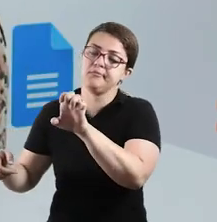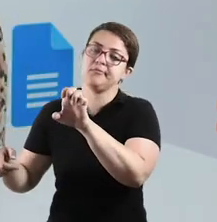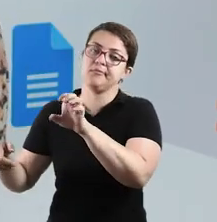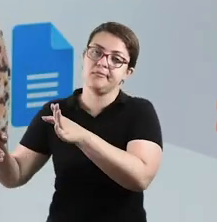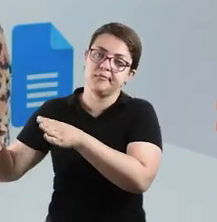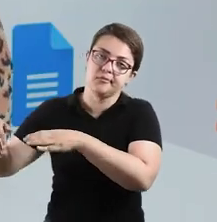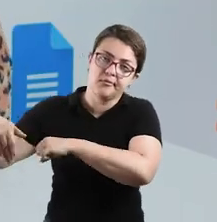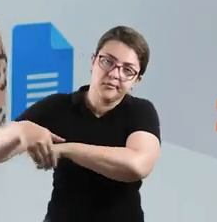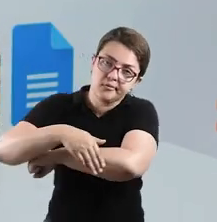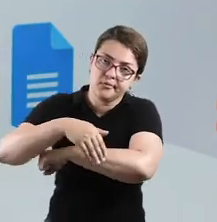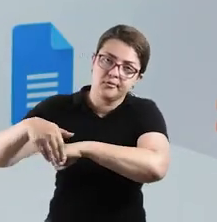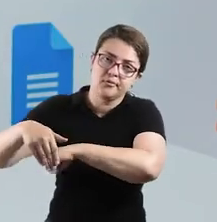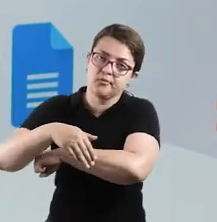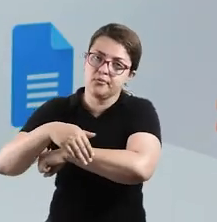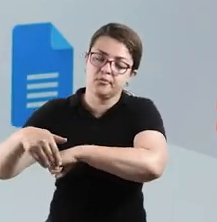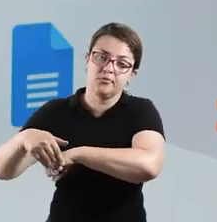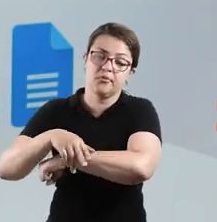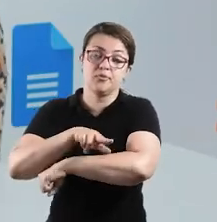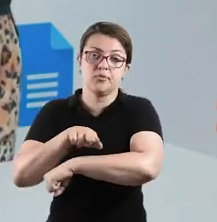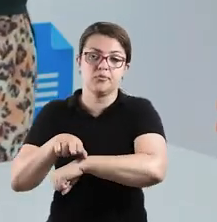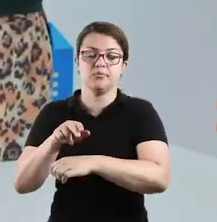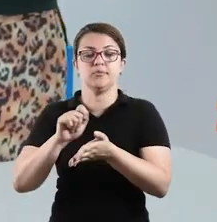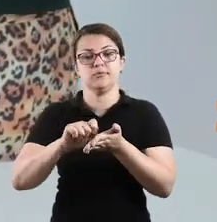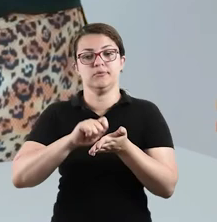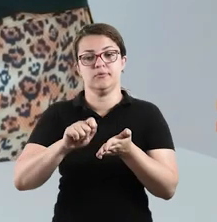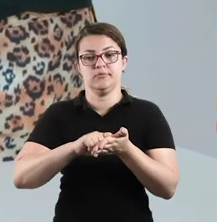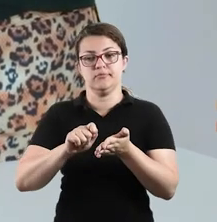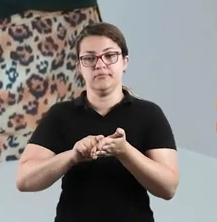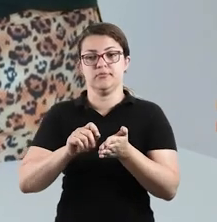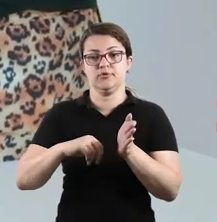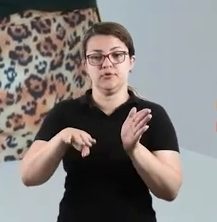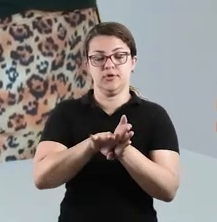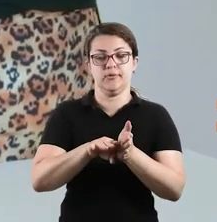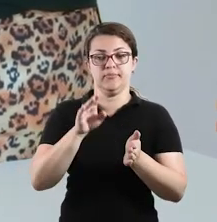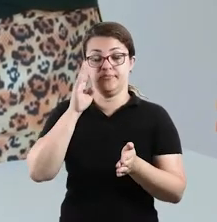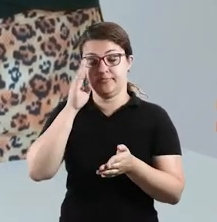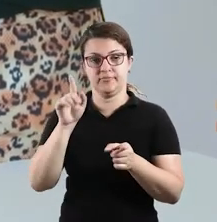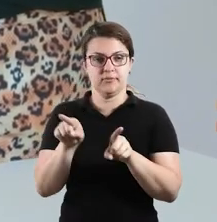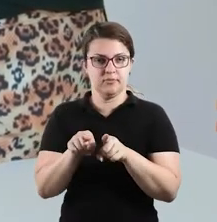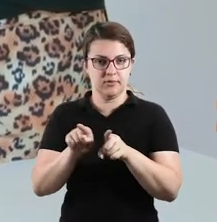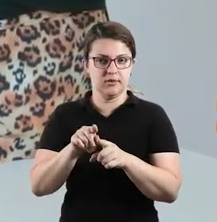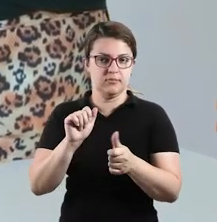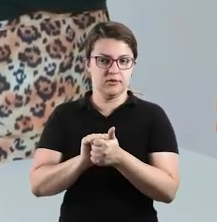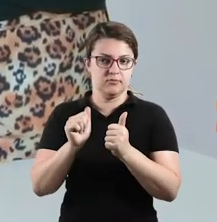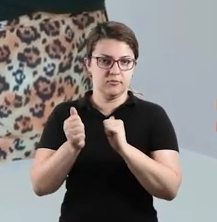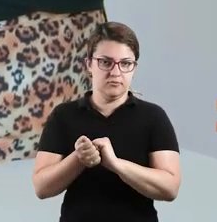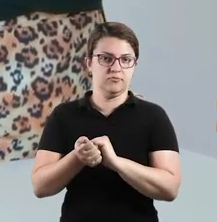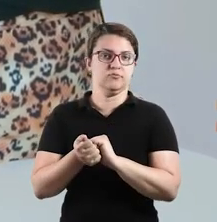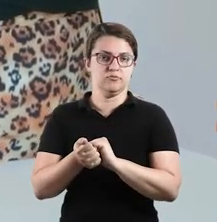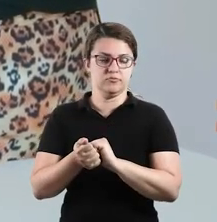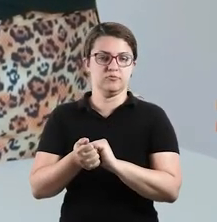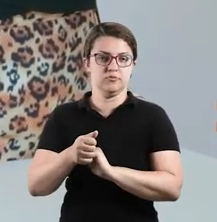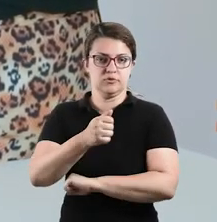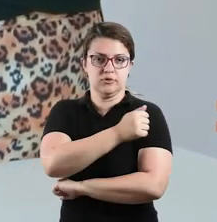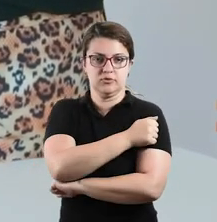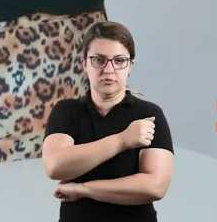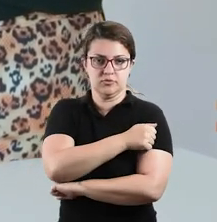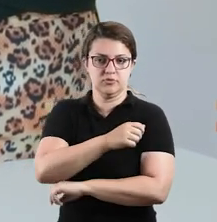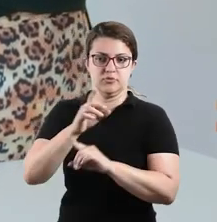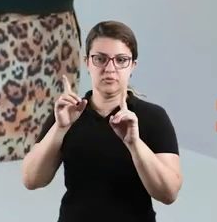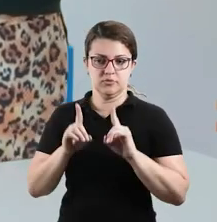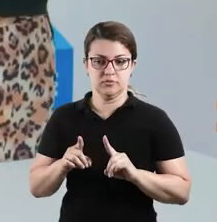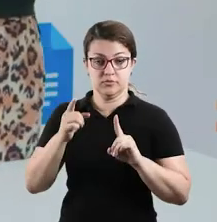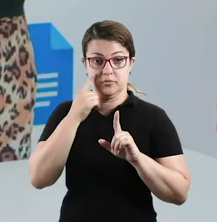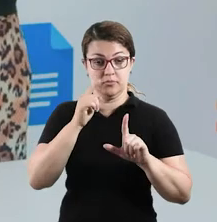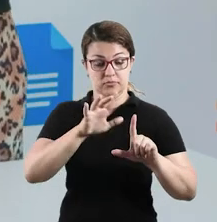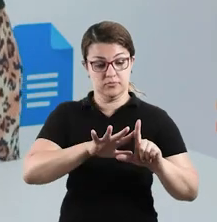que a situação problema te propôs. Tem também a adaptação para alunos com deficiência nas sequências numéricas.